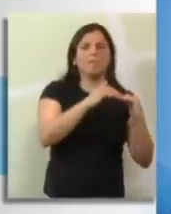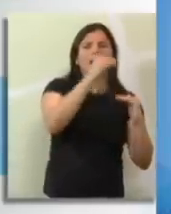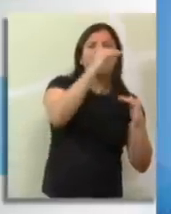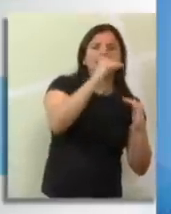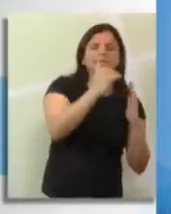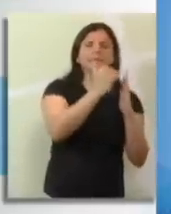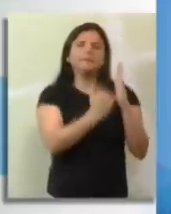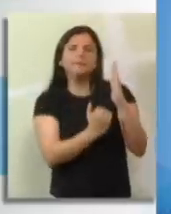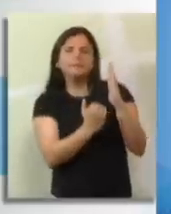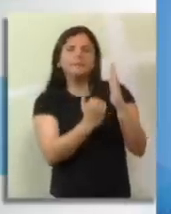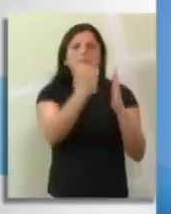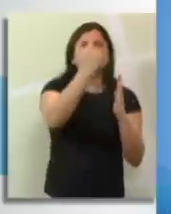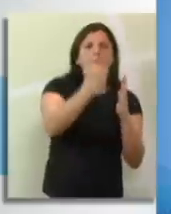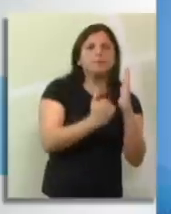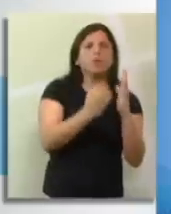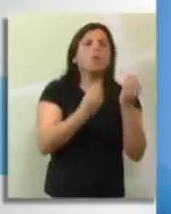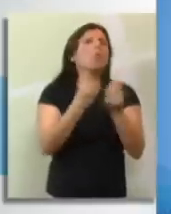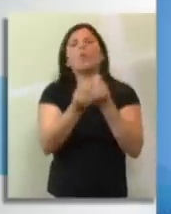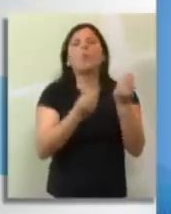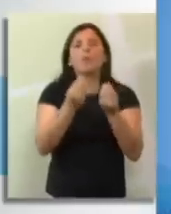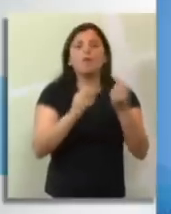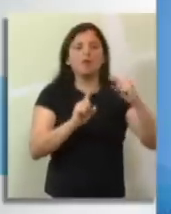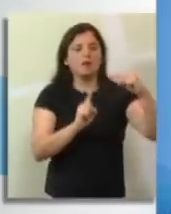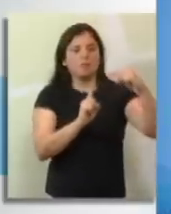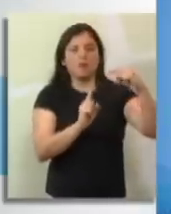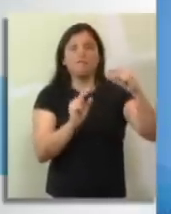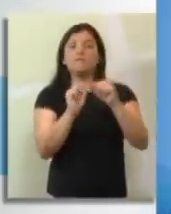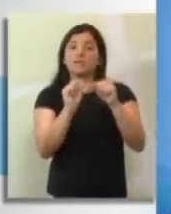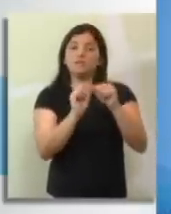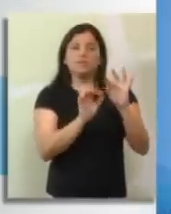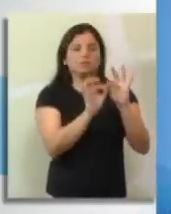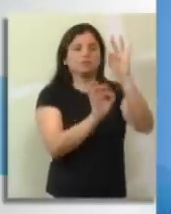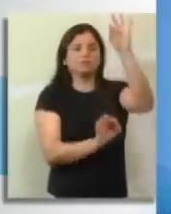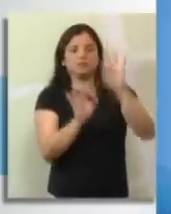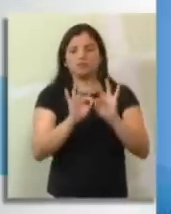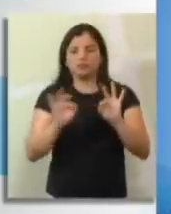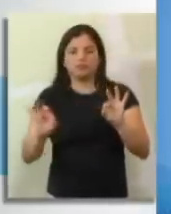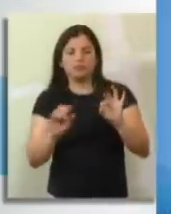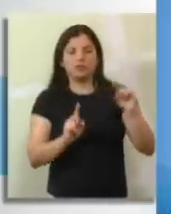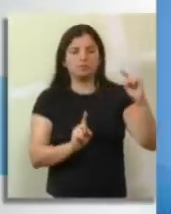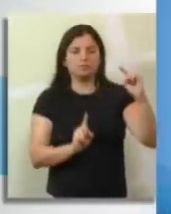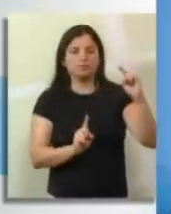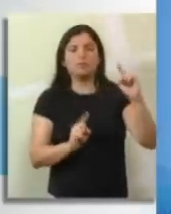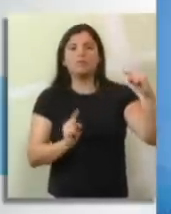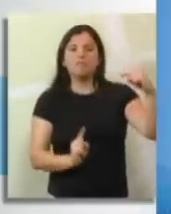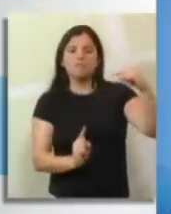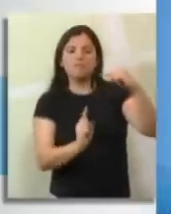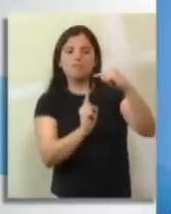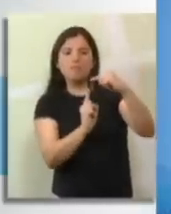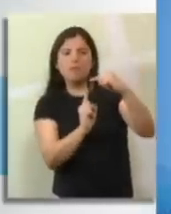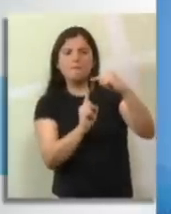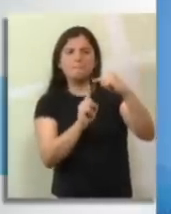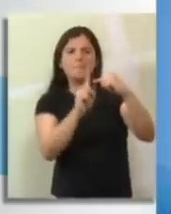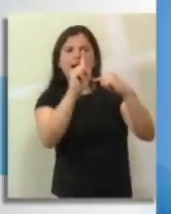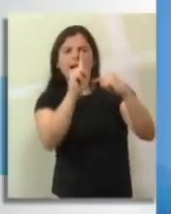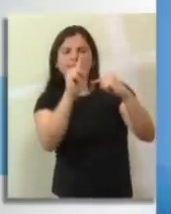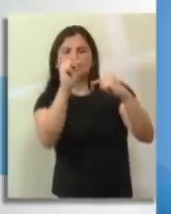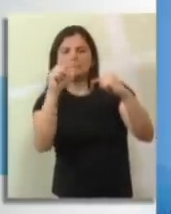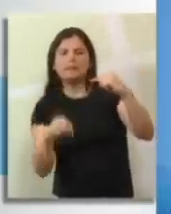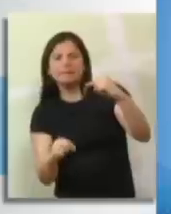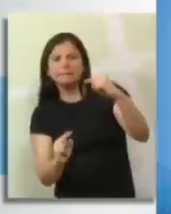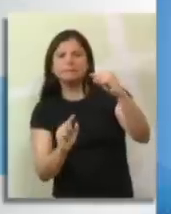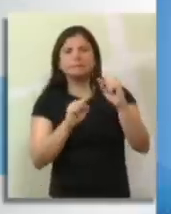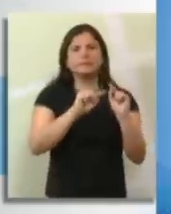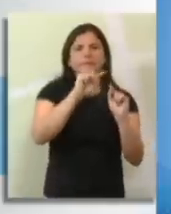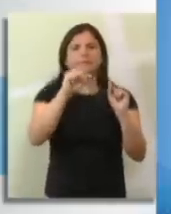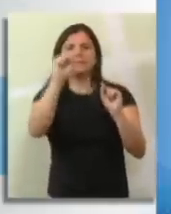o número de alunos subiu para 300. E em 2011, a escola passou a ter 400 alunos. E aí, viu como é